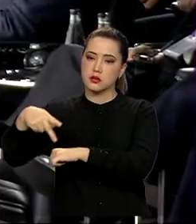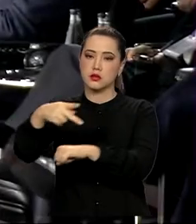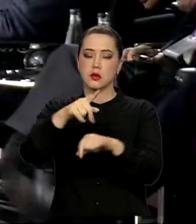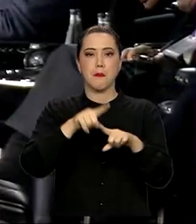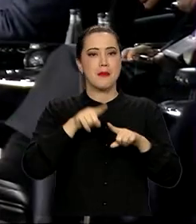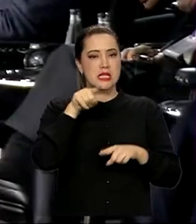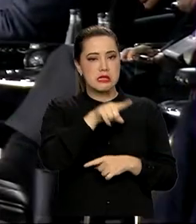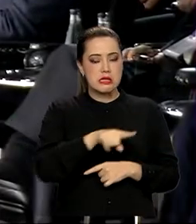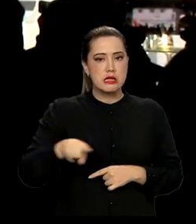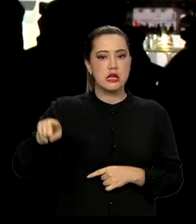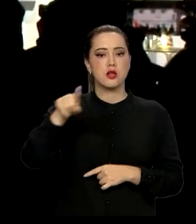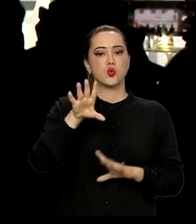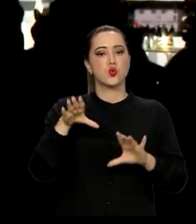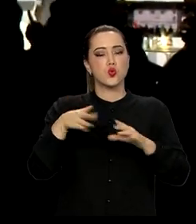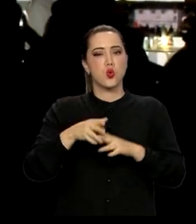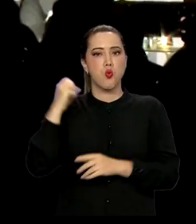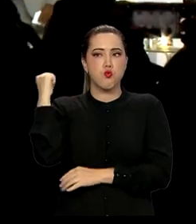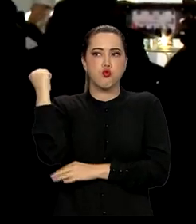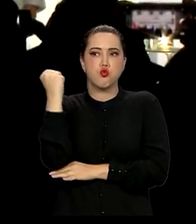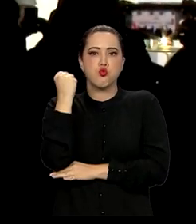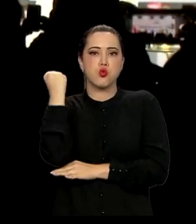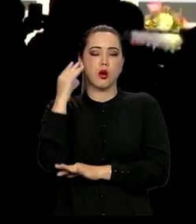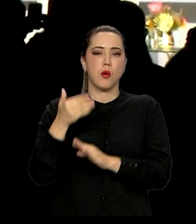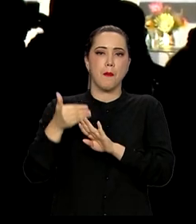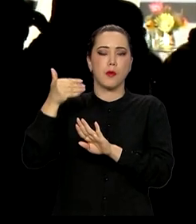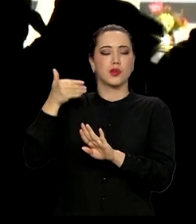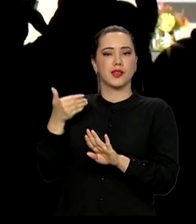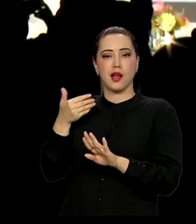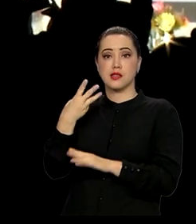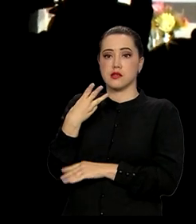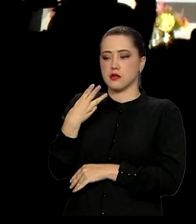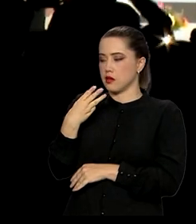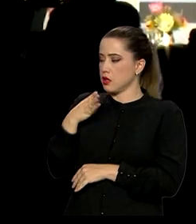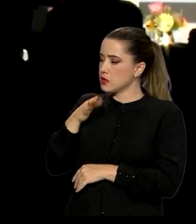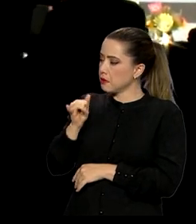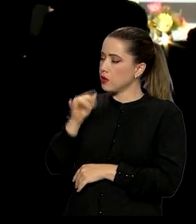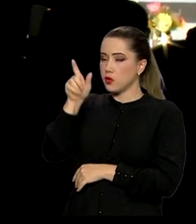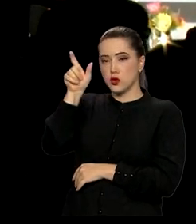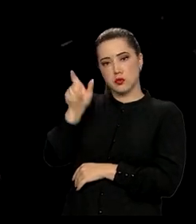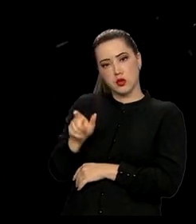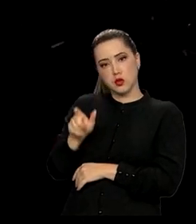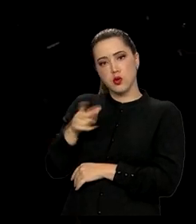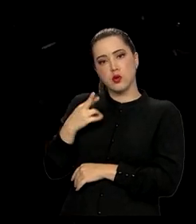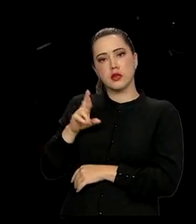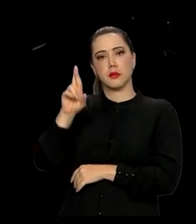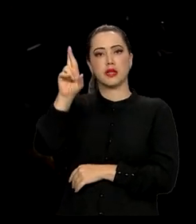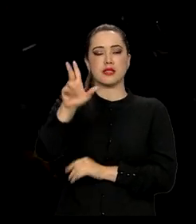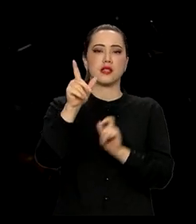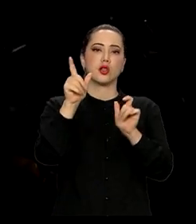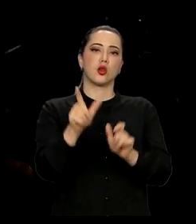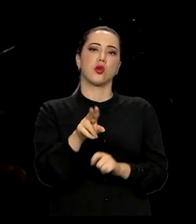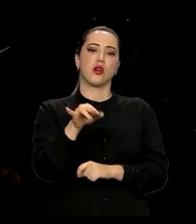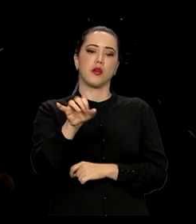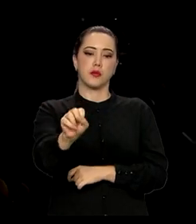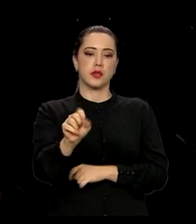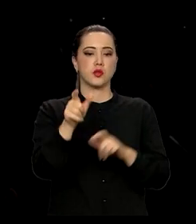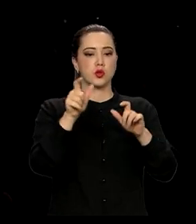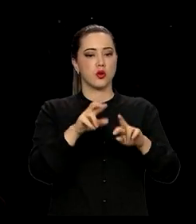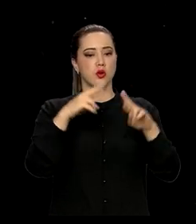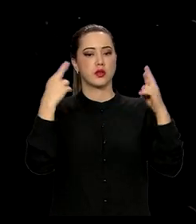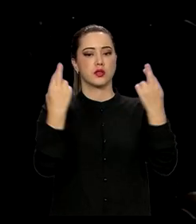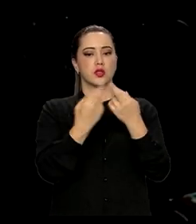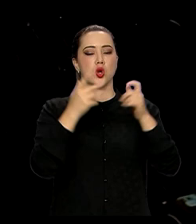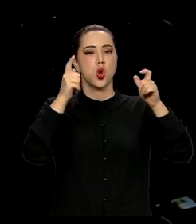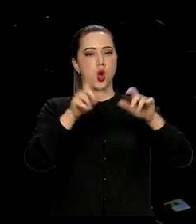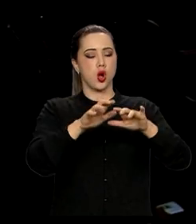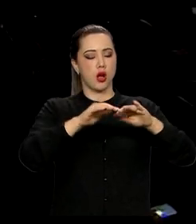mas que torcidas, mais de 3 bilhões de pessoas representadas pelo BRICS. O local do jogo é um desses de praxe, um enorme